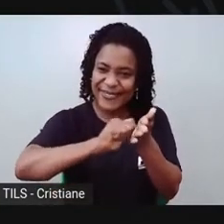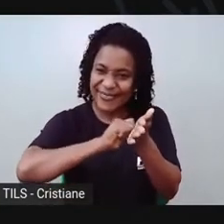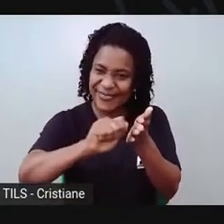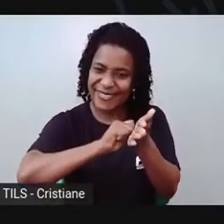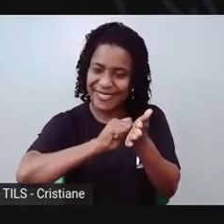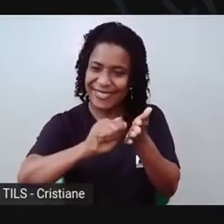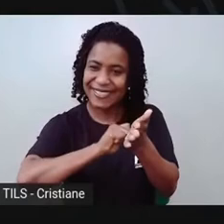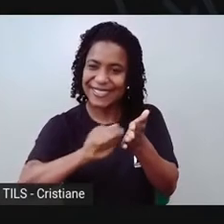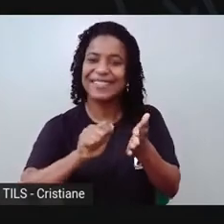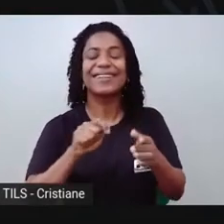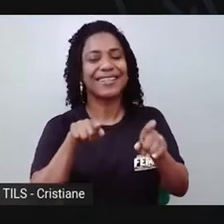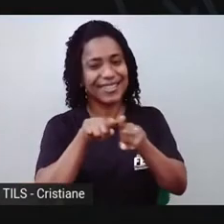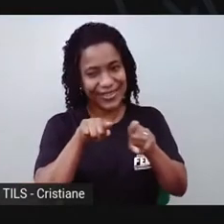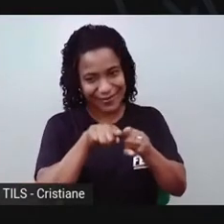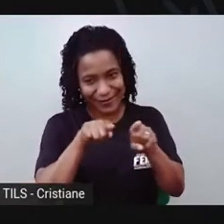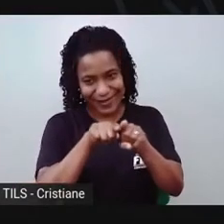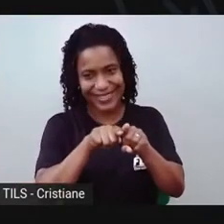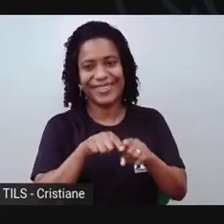separei alguns aqui!